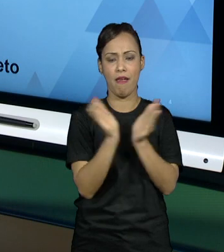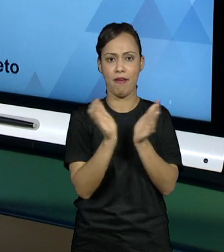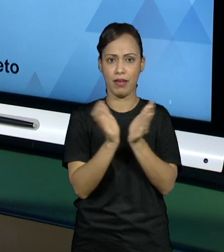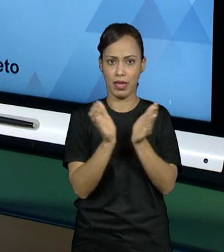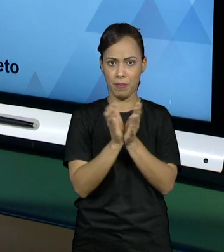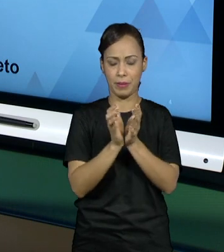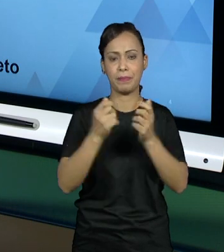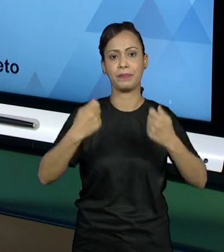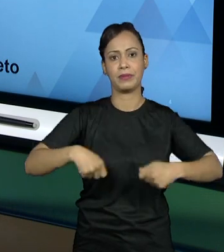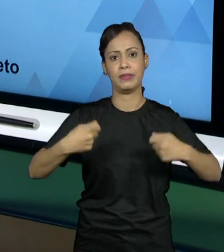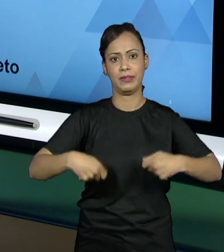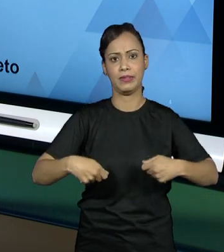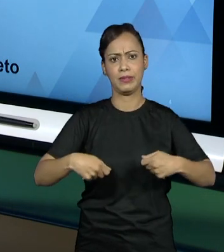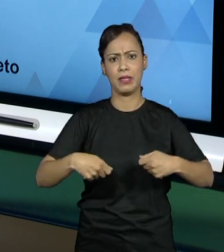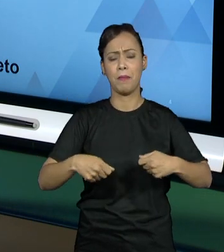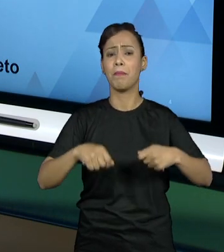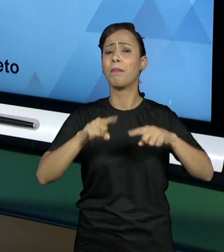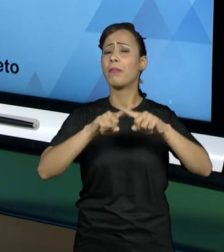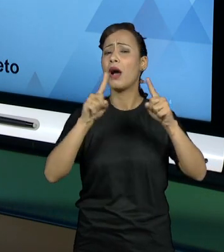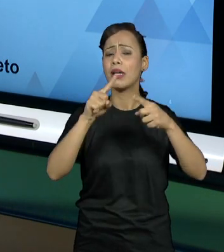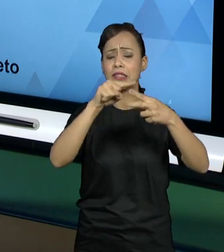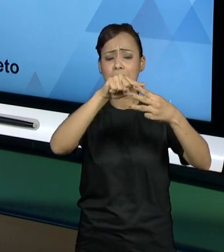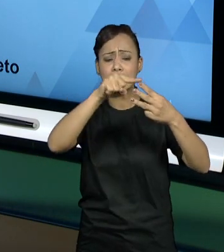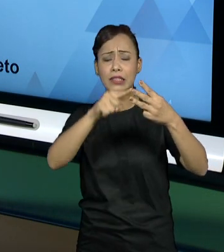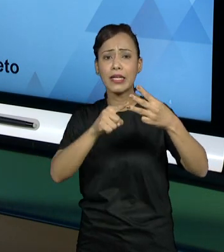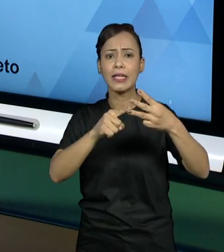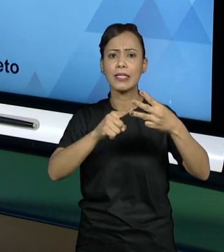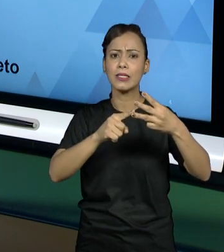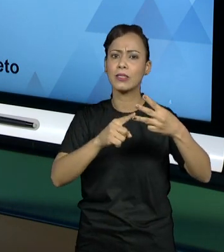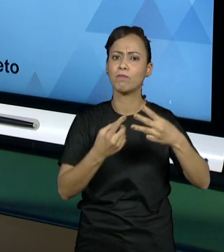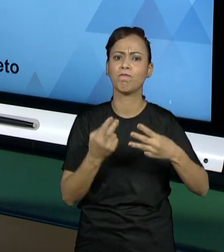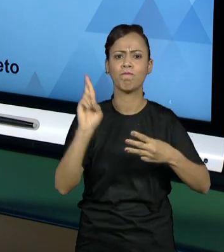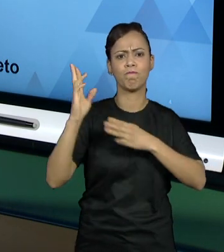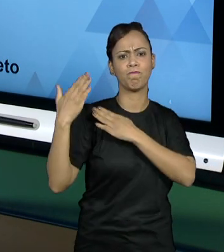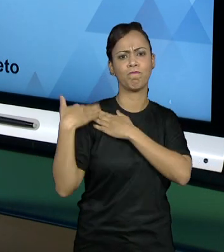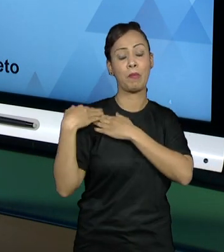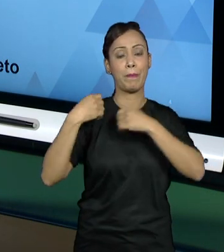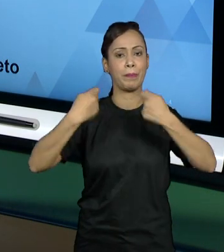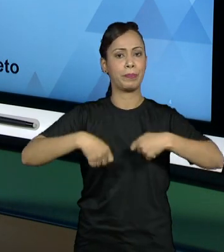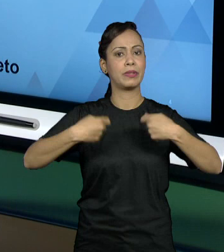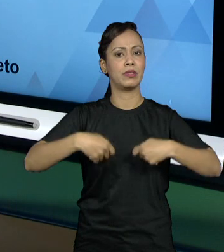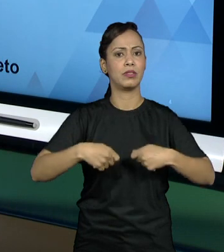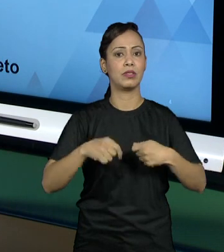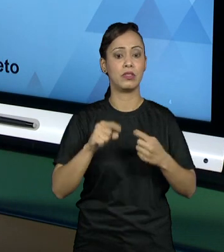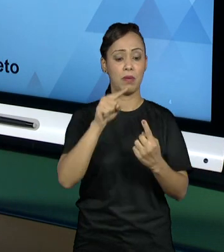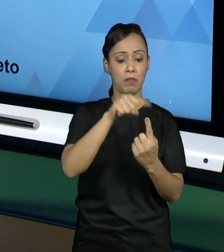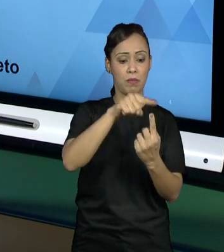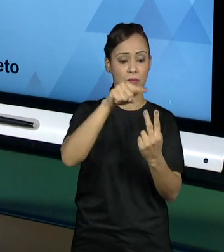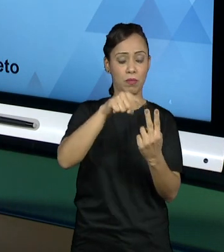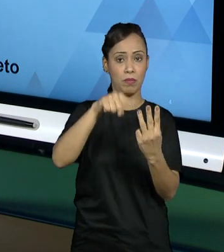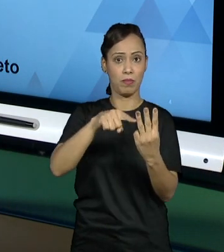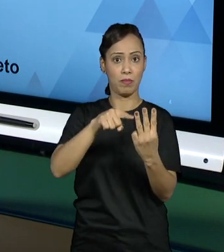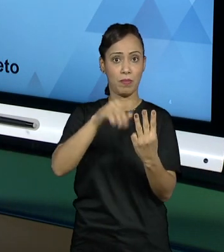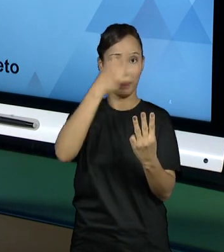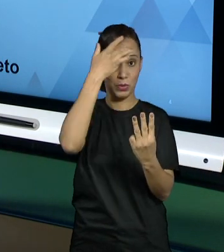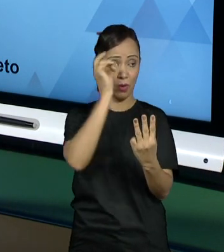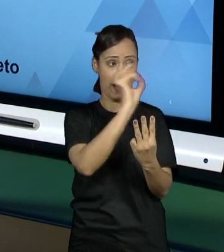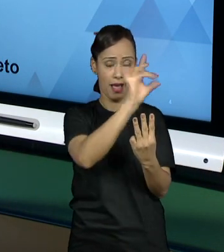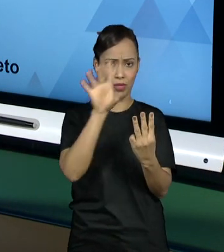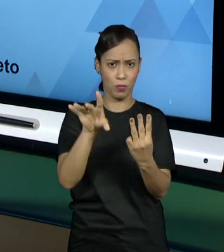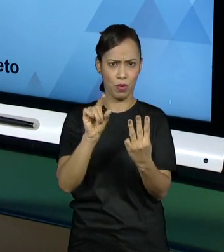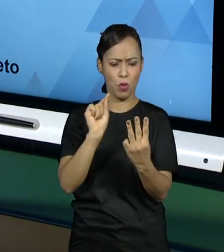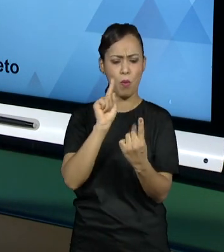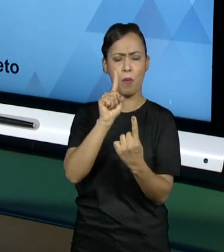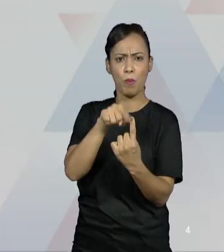dessa equipe, existem três papéis principais que vão ter que ser atribuídos para três membros da equipe. Um